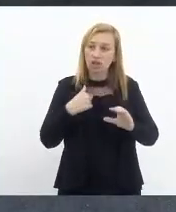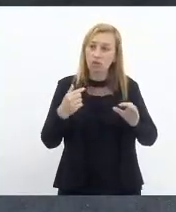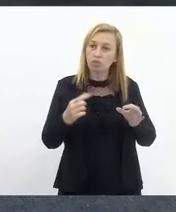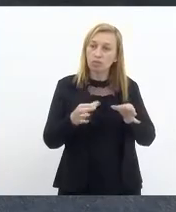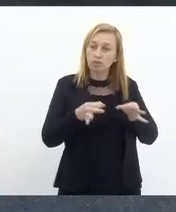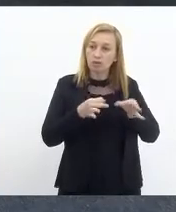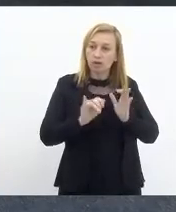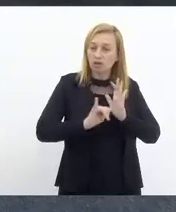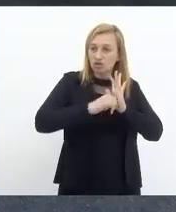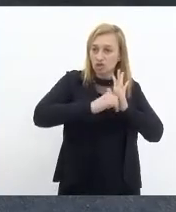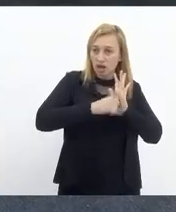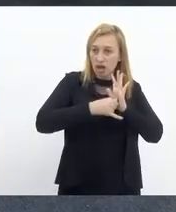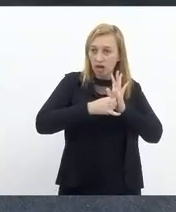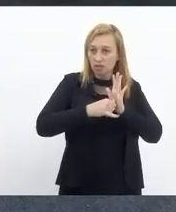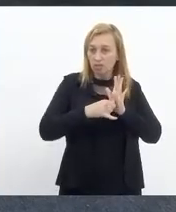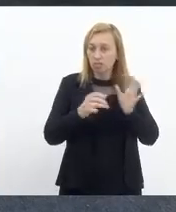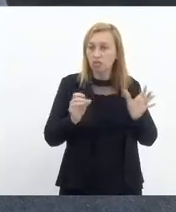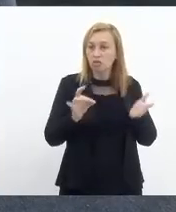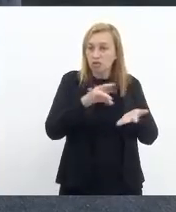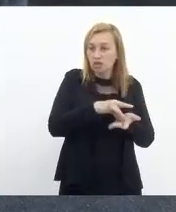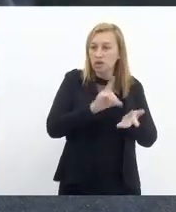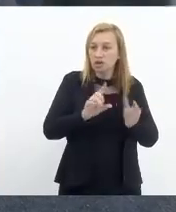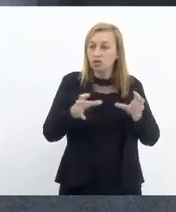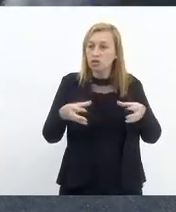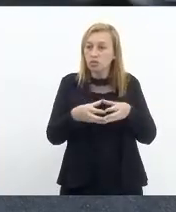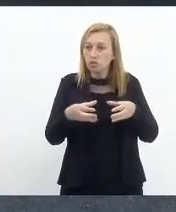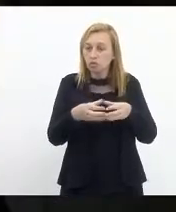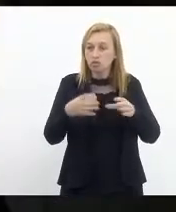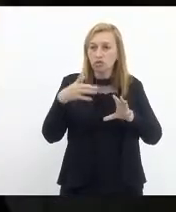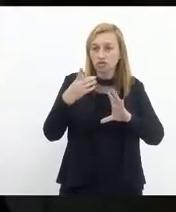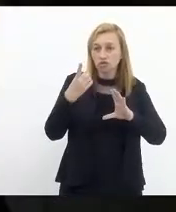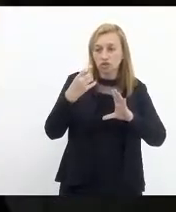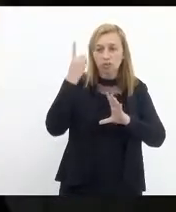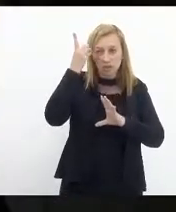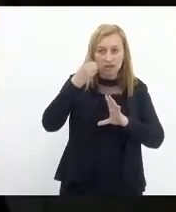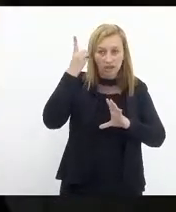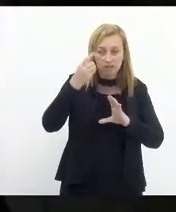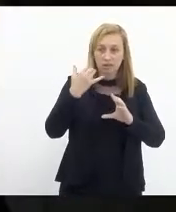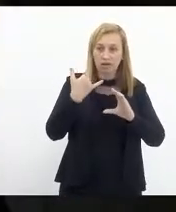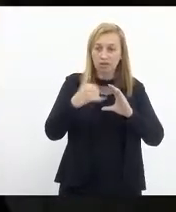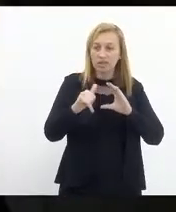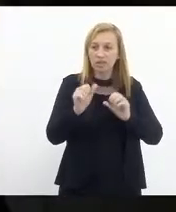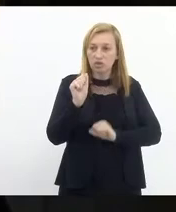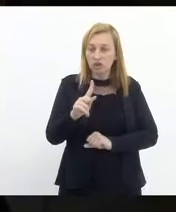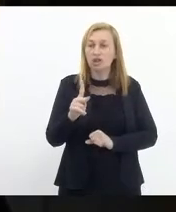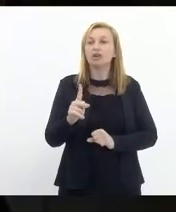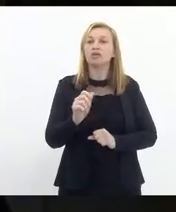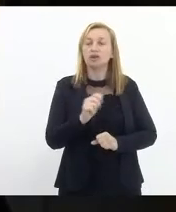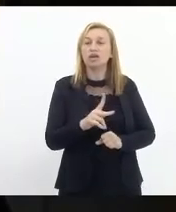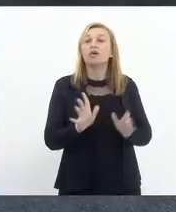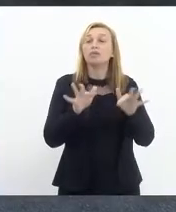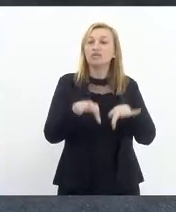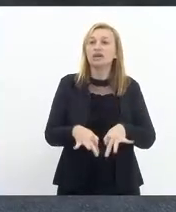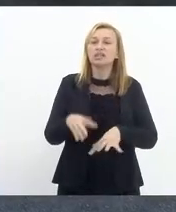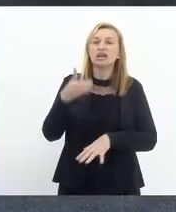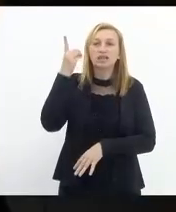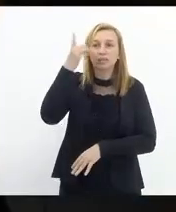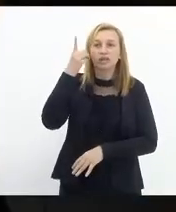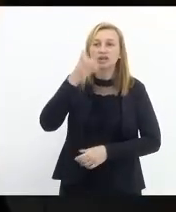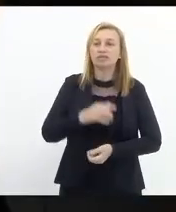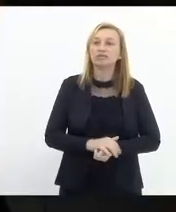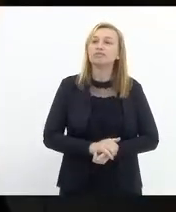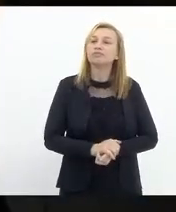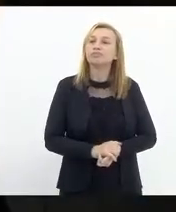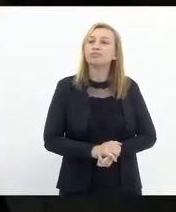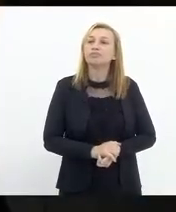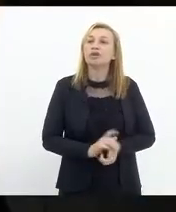mando no grupo dos parlamentares as mensagens. Então, vamos presidenciar, senhor presidente. Muito obrigado. Para concluir, senhor deputado. Para concluir,